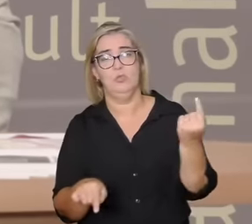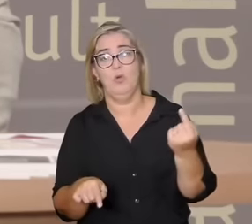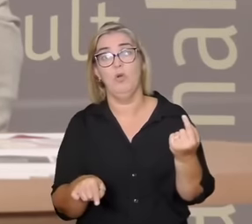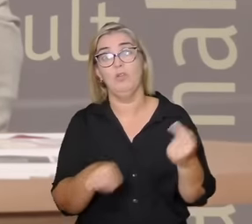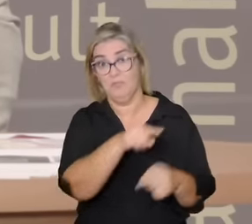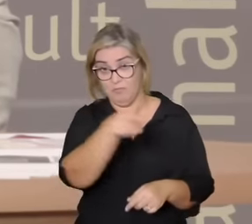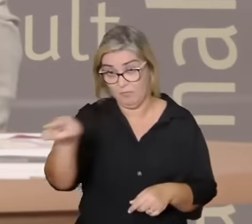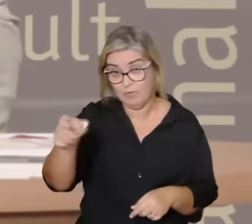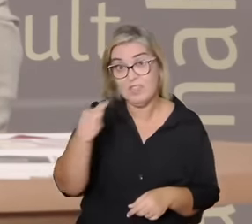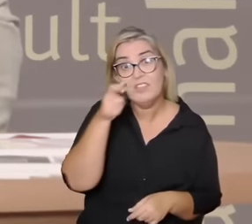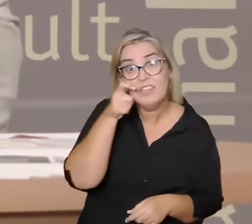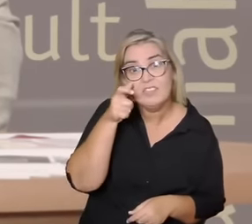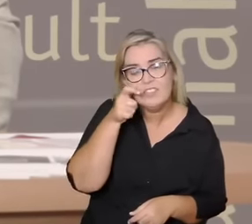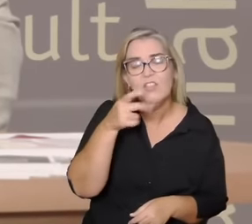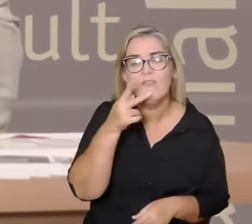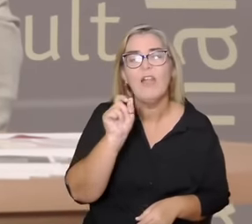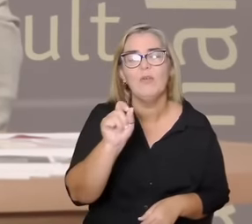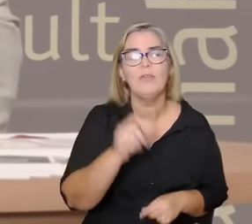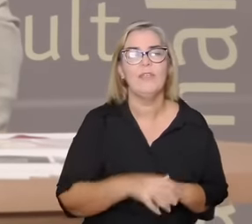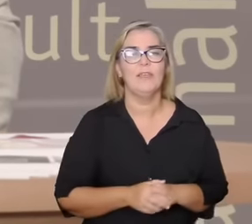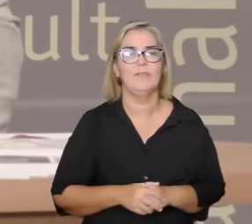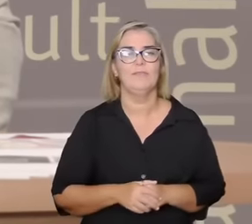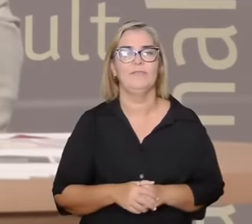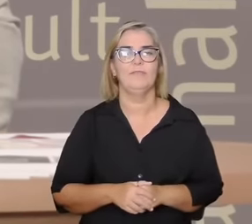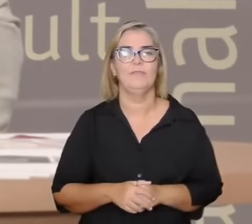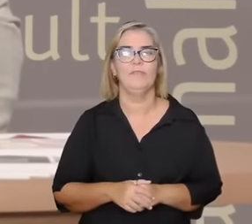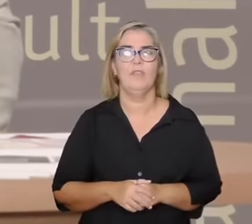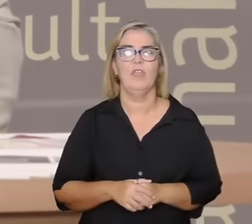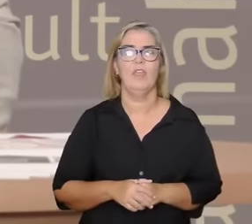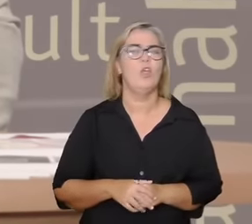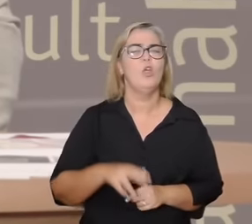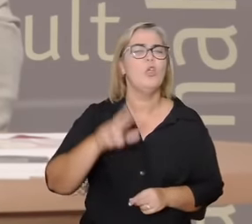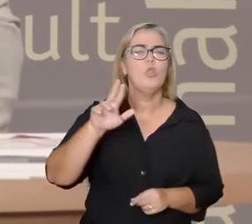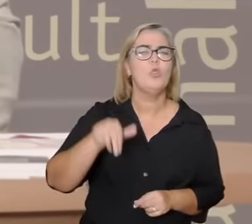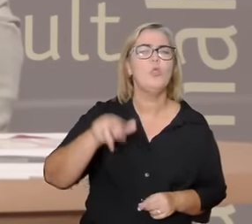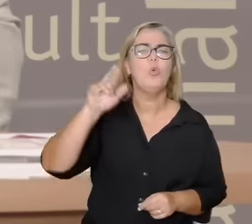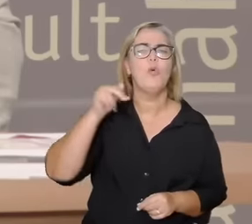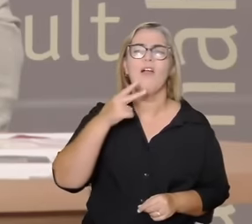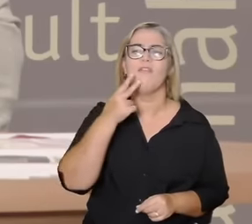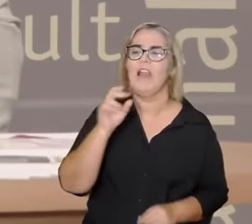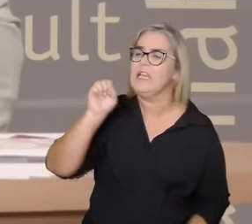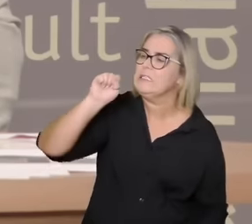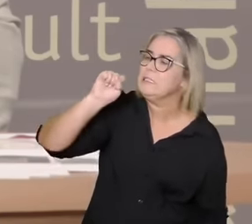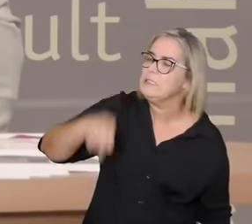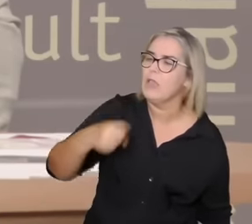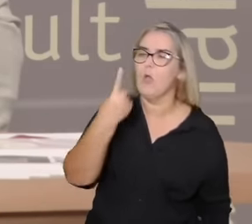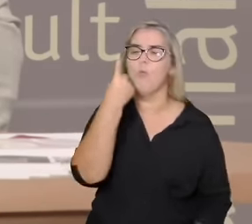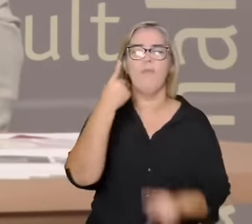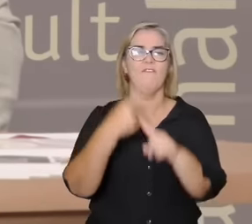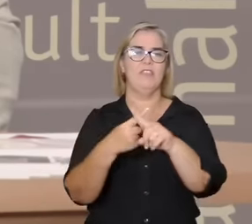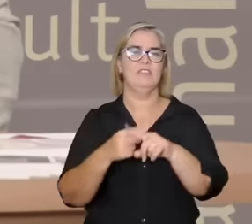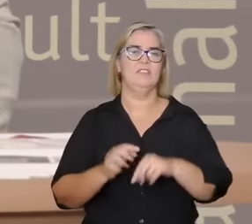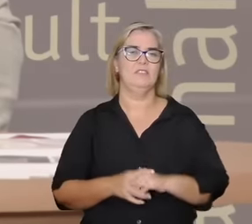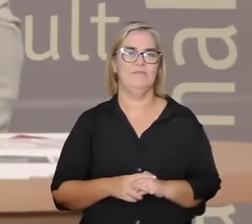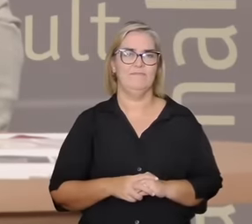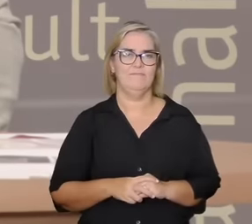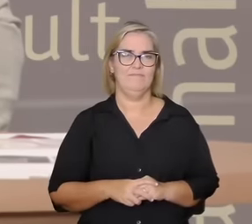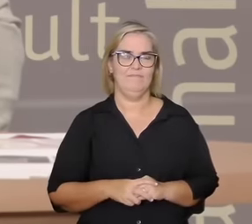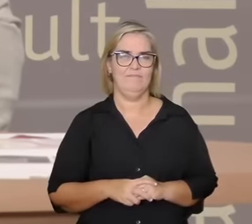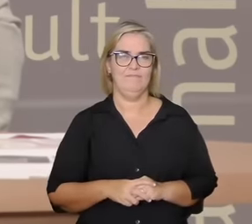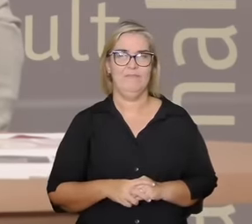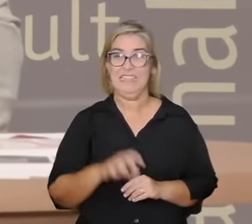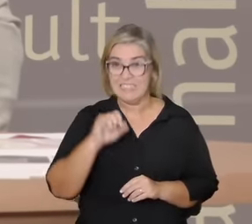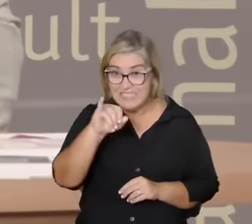ela diz nunca é suficiente dizer sim uma única vez vai ser um problema quem diz sim uma única vez numa